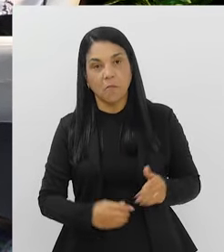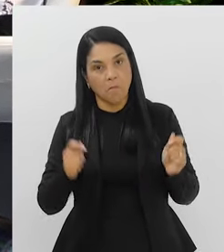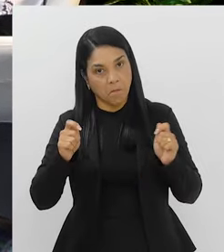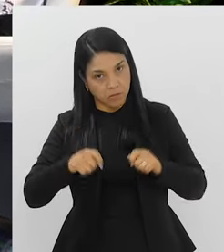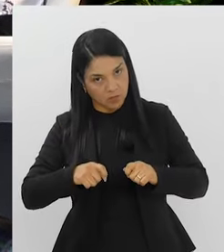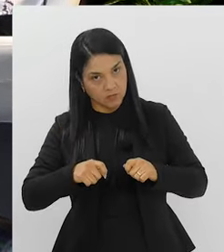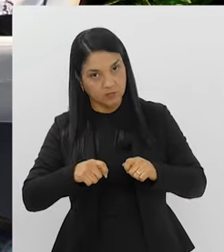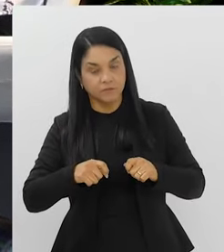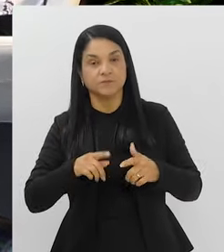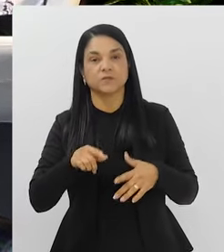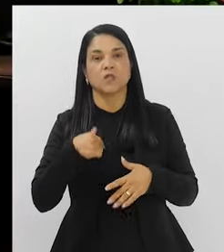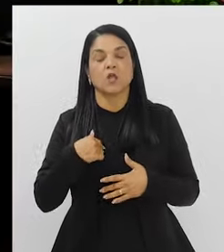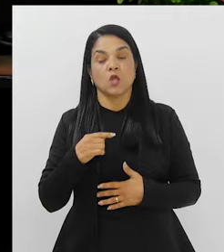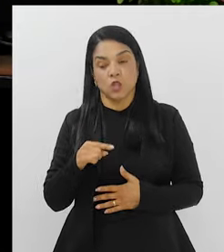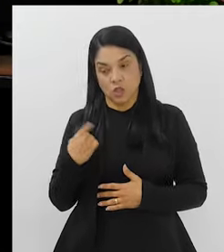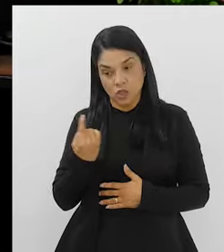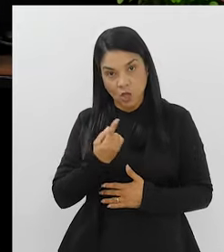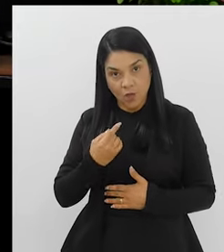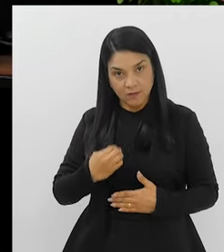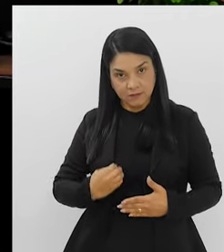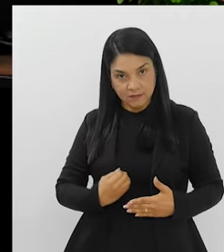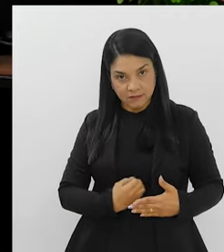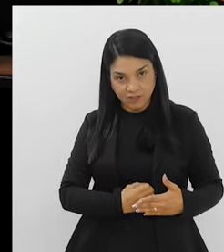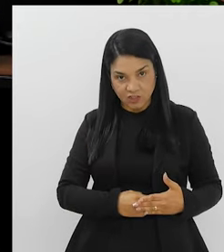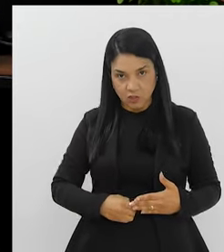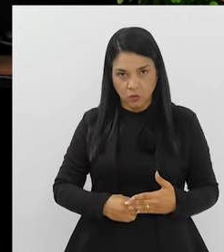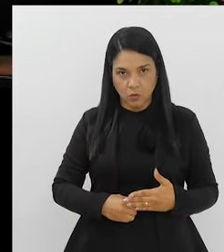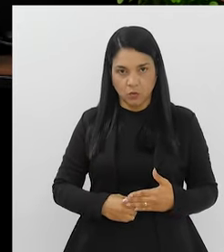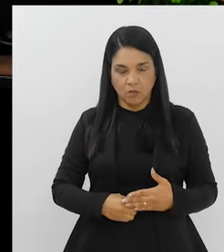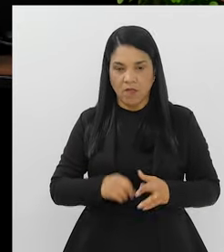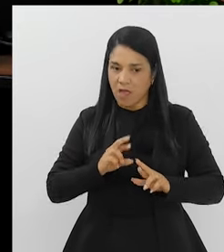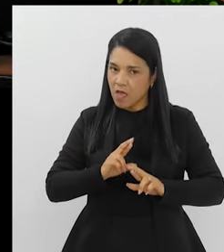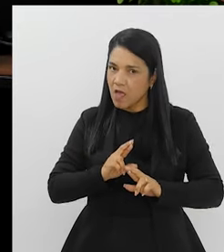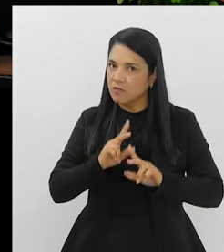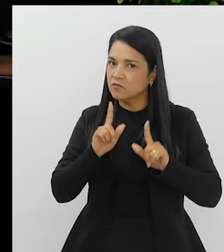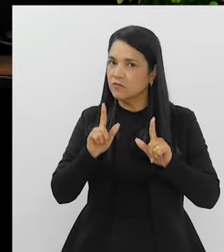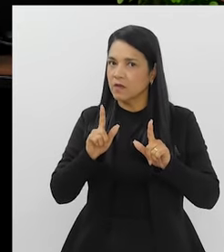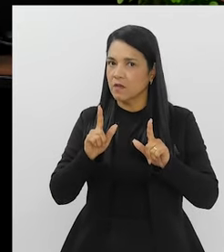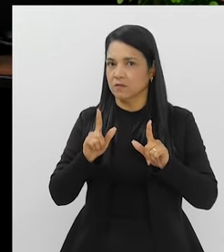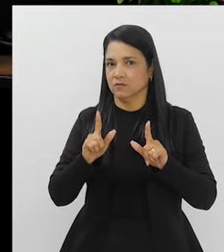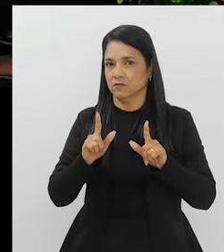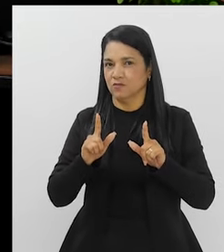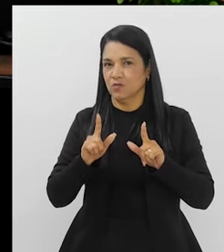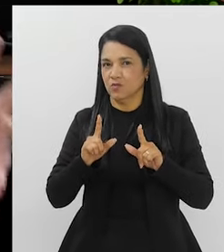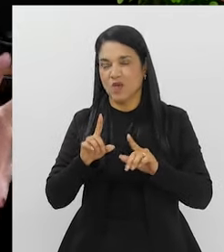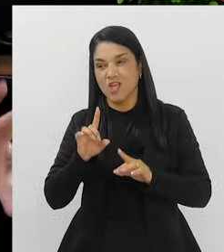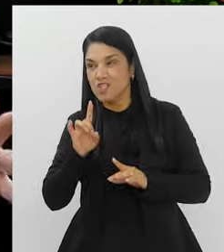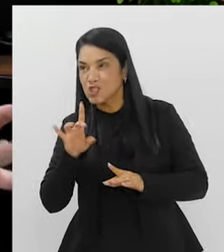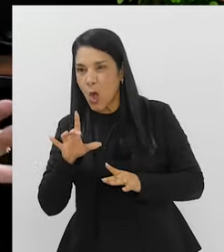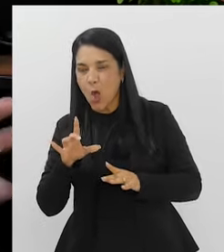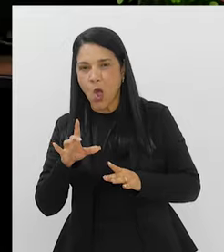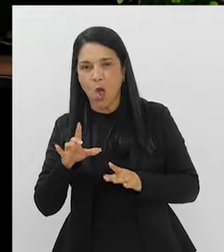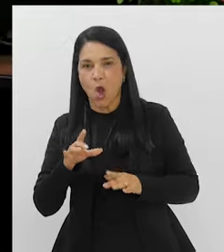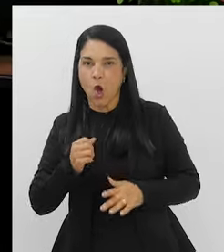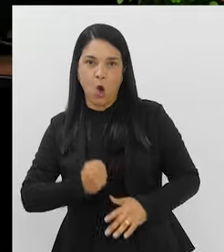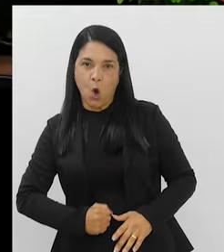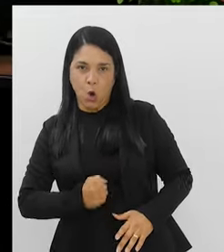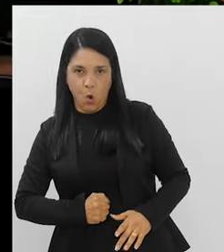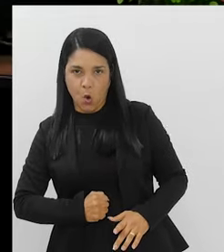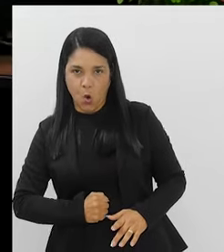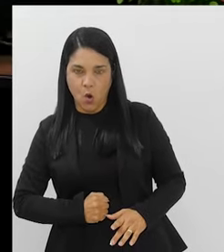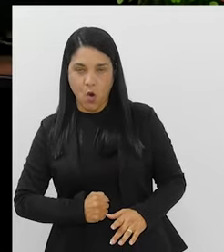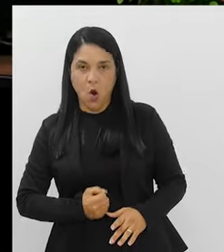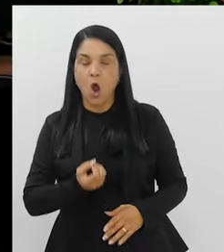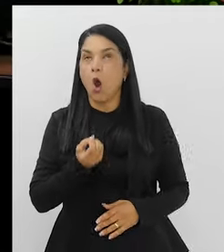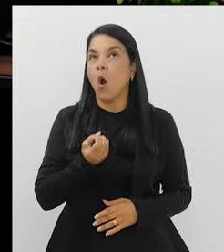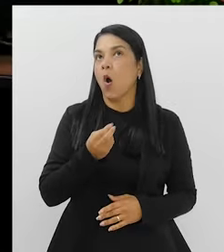Nosso intestino, ele não é 8,80. Ele não é só um saco de cocô e também não é uma coisa